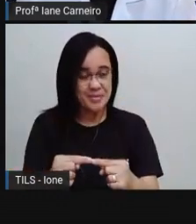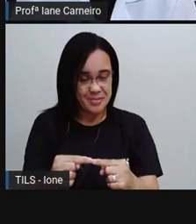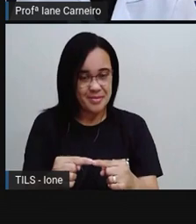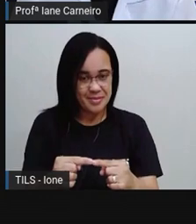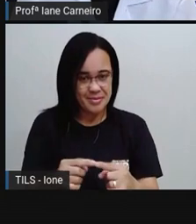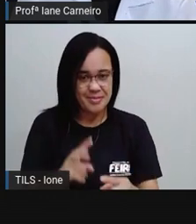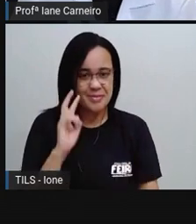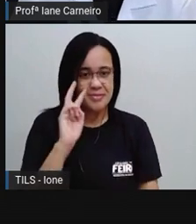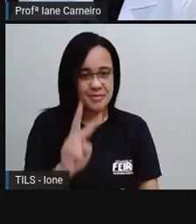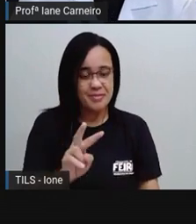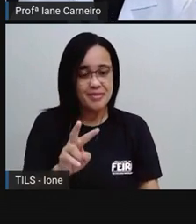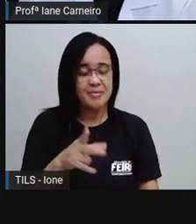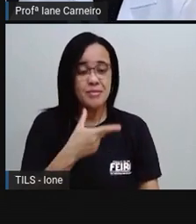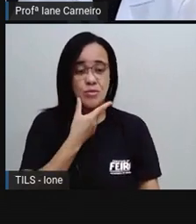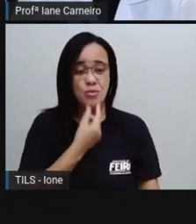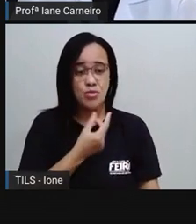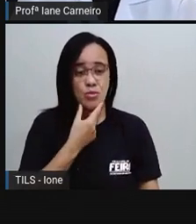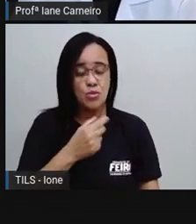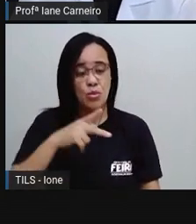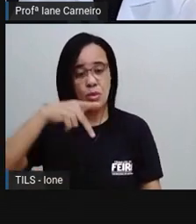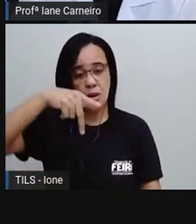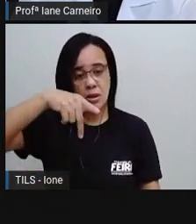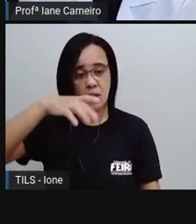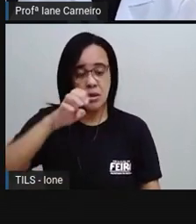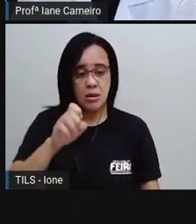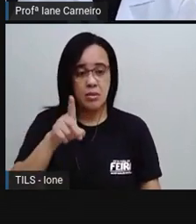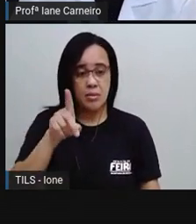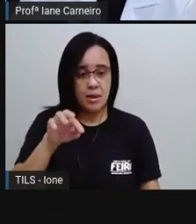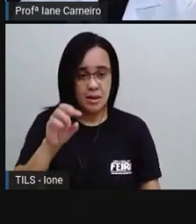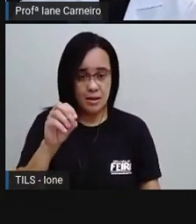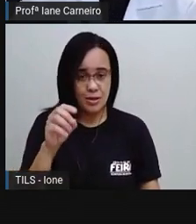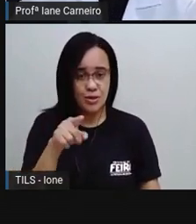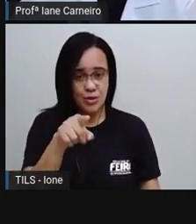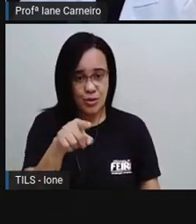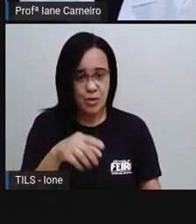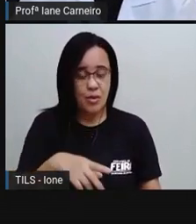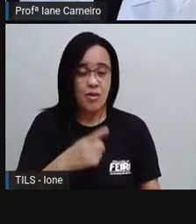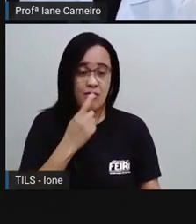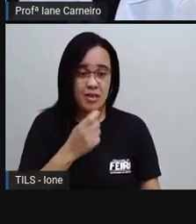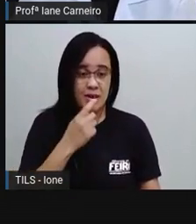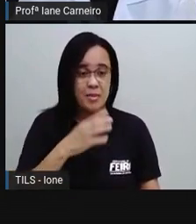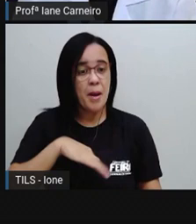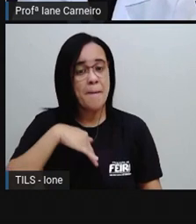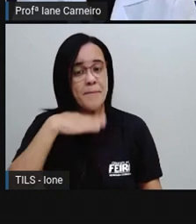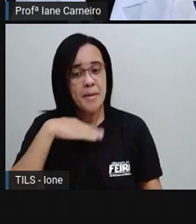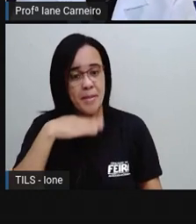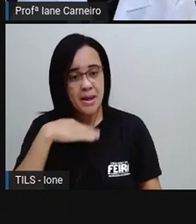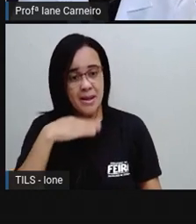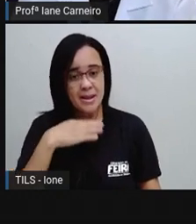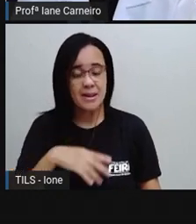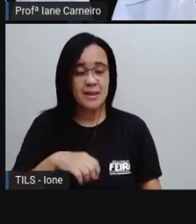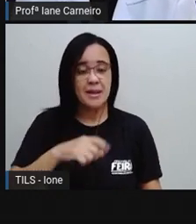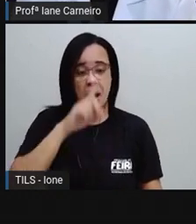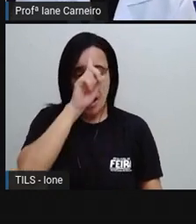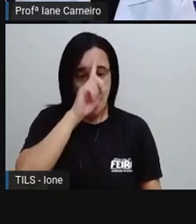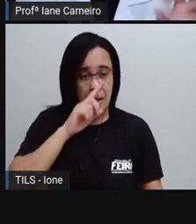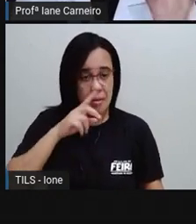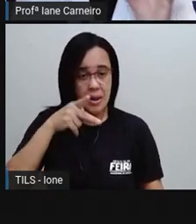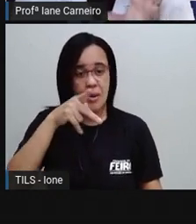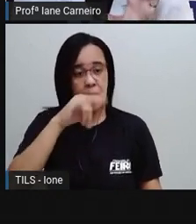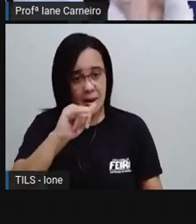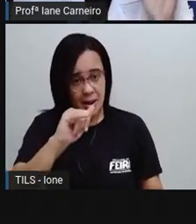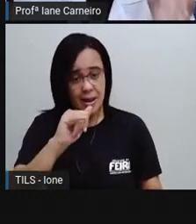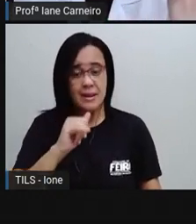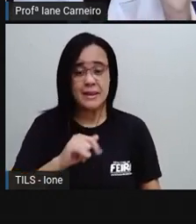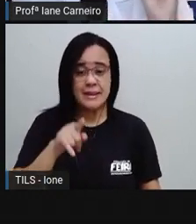vermelho, a Pró colocou a mãe. De amarelo, a Pró colocou o pai. E de azul, a Pró colocou o irmão. E aí a Pró